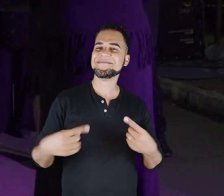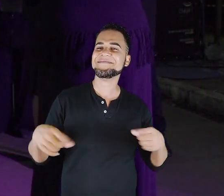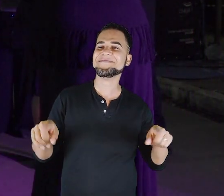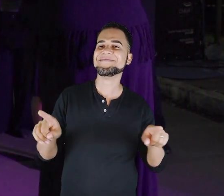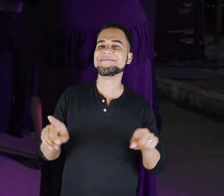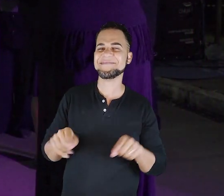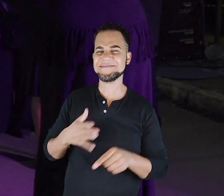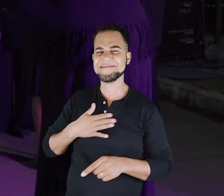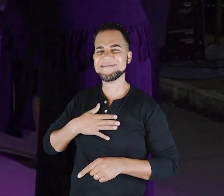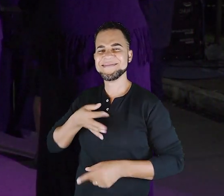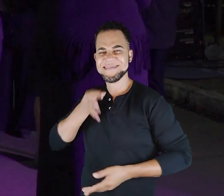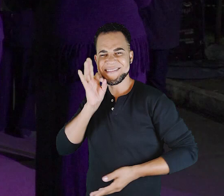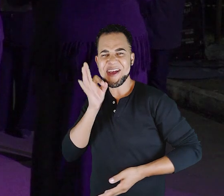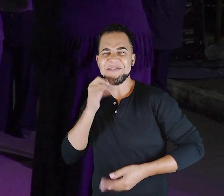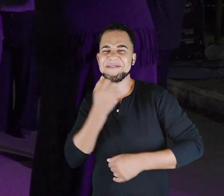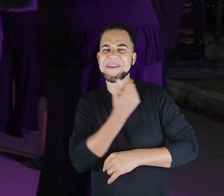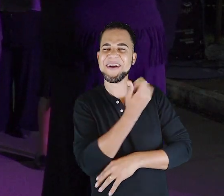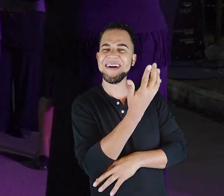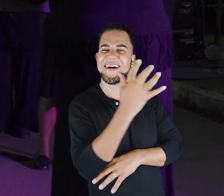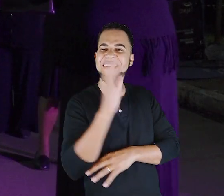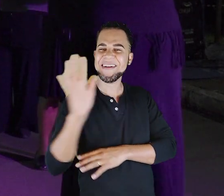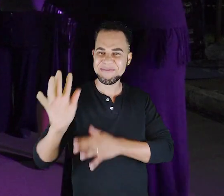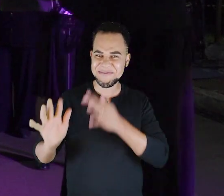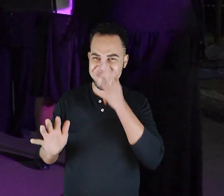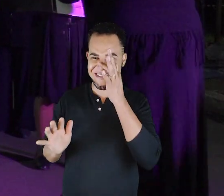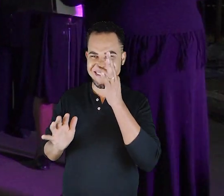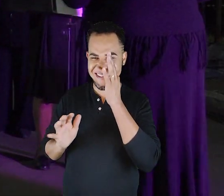mulheres e homens idosos canta no evento.